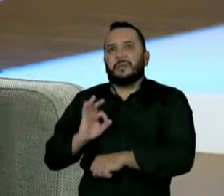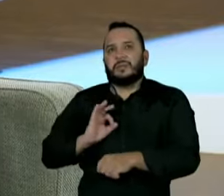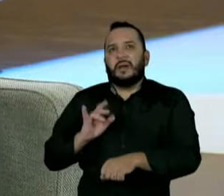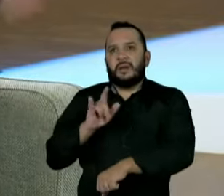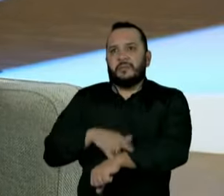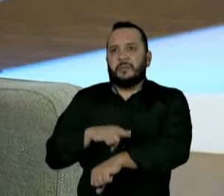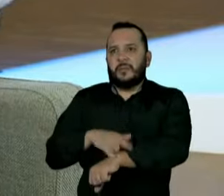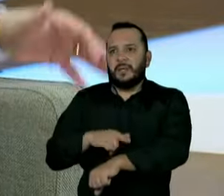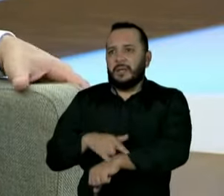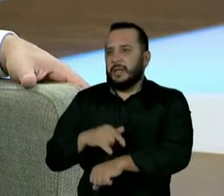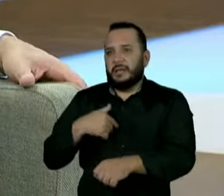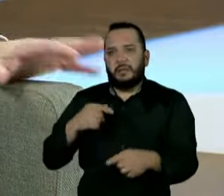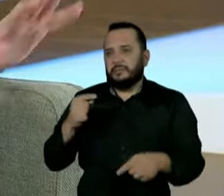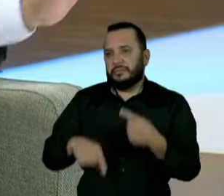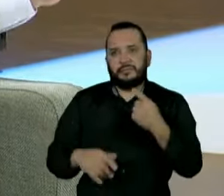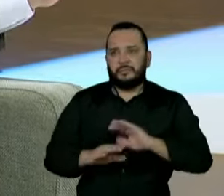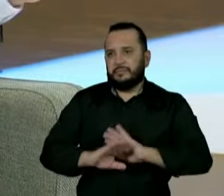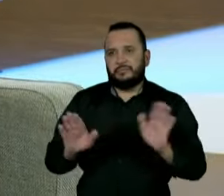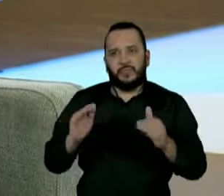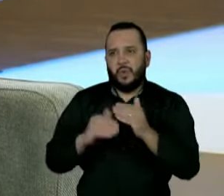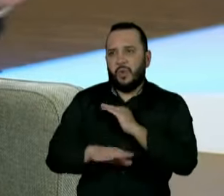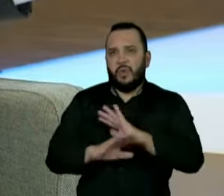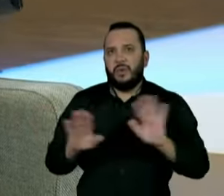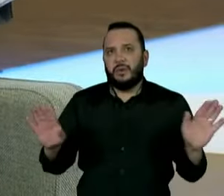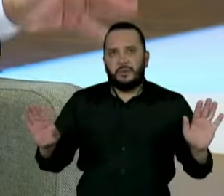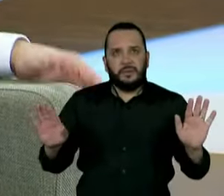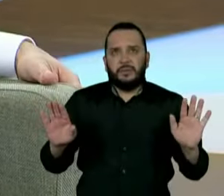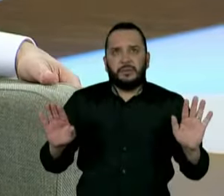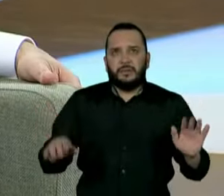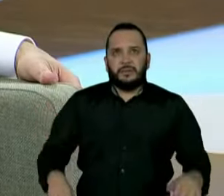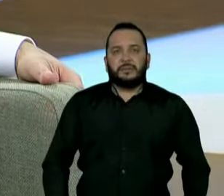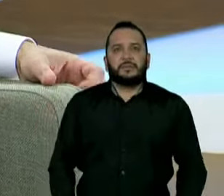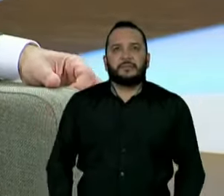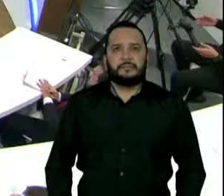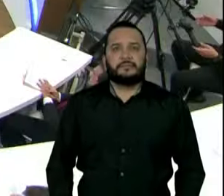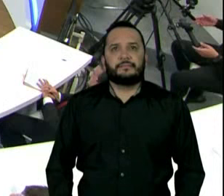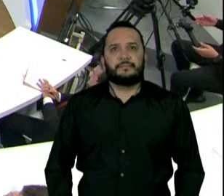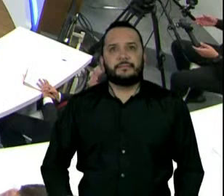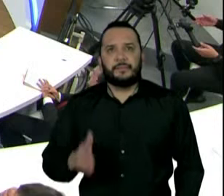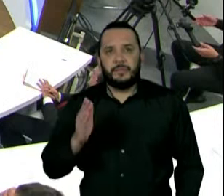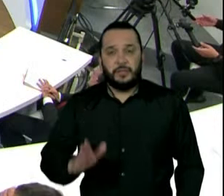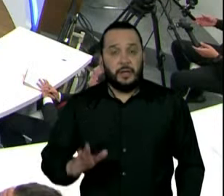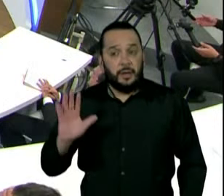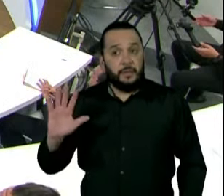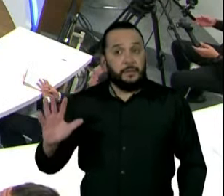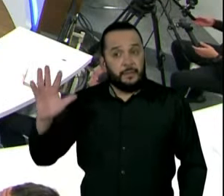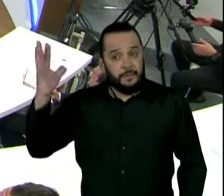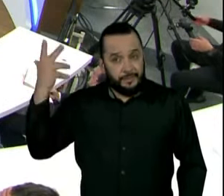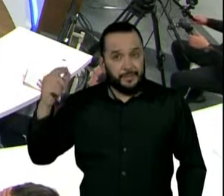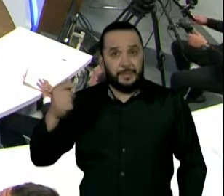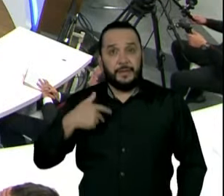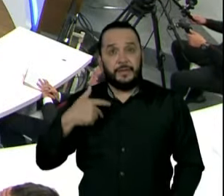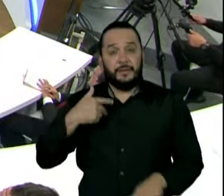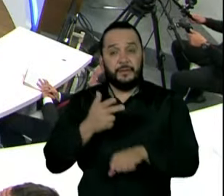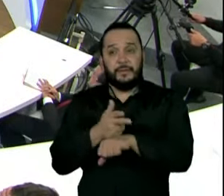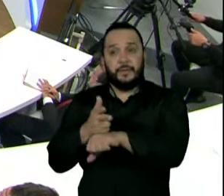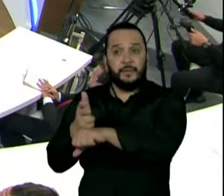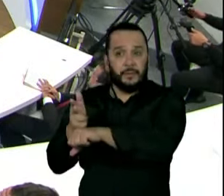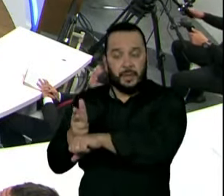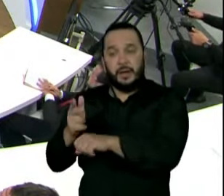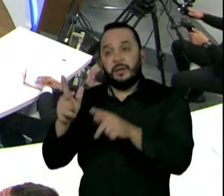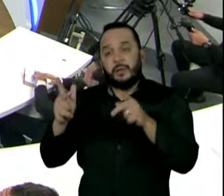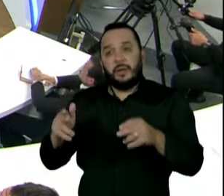dentro do banheiro é completamente equivocada, não tem conversa, é sem hipótese disso aqui. Já ocorreu casos de serem filmados, por exemplo, em